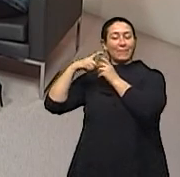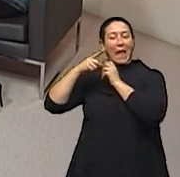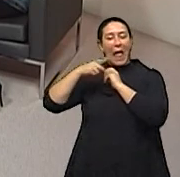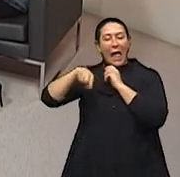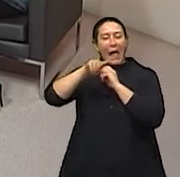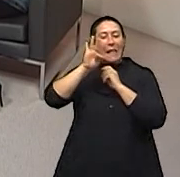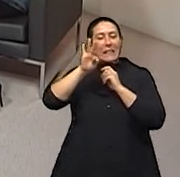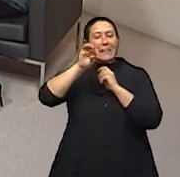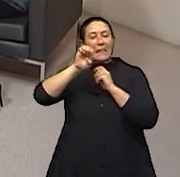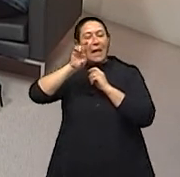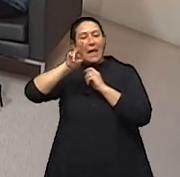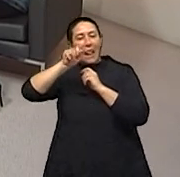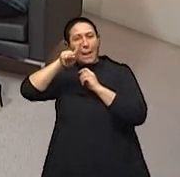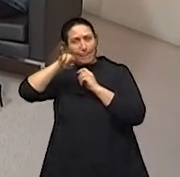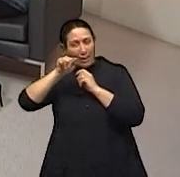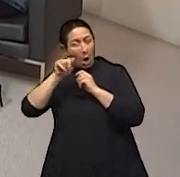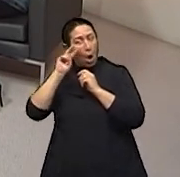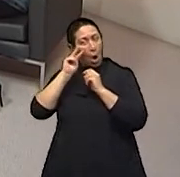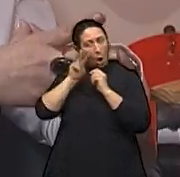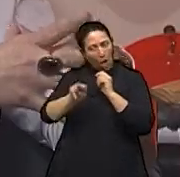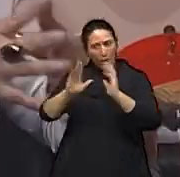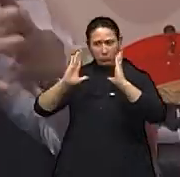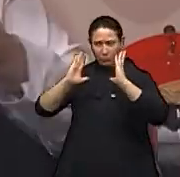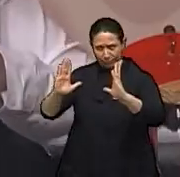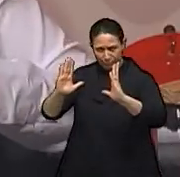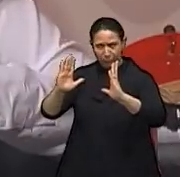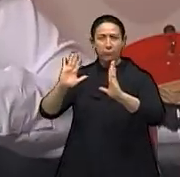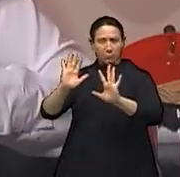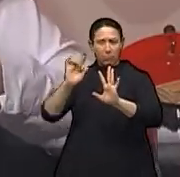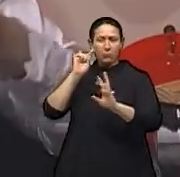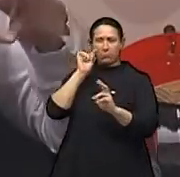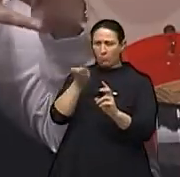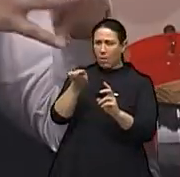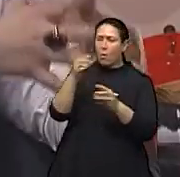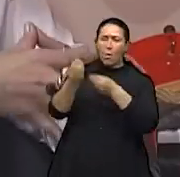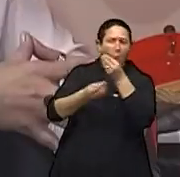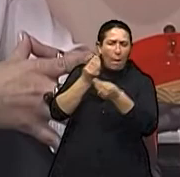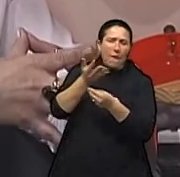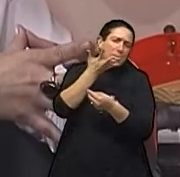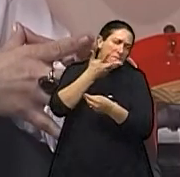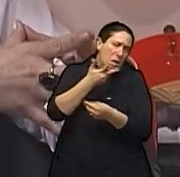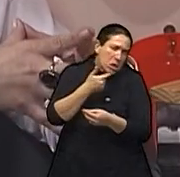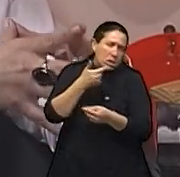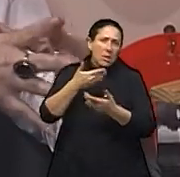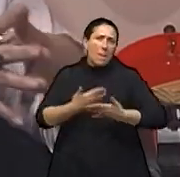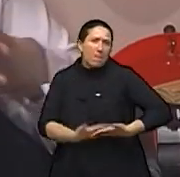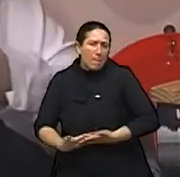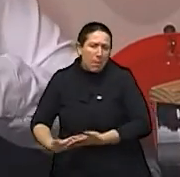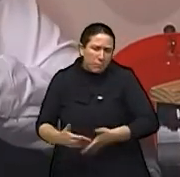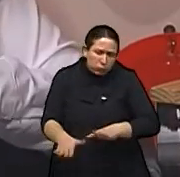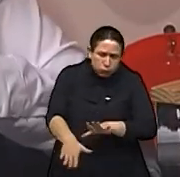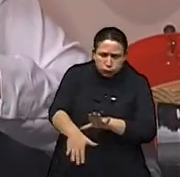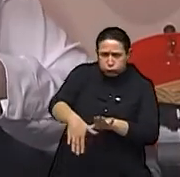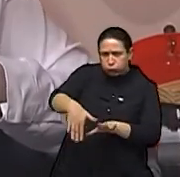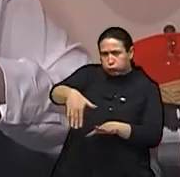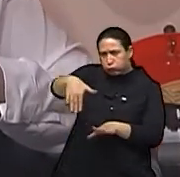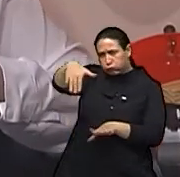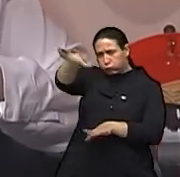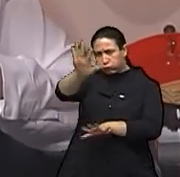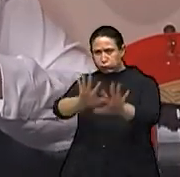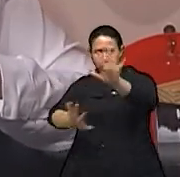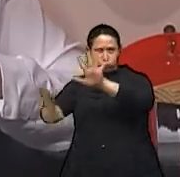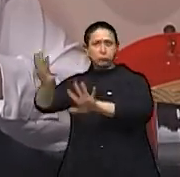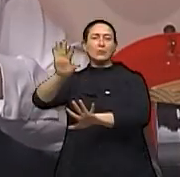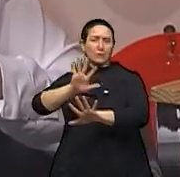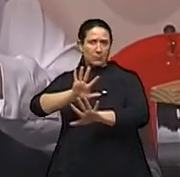dessa vida atual, até a sua infância, às vezes até o útero. Só que às vezes os problemas não vêm